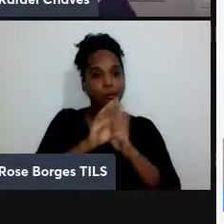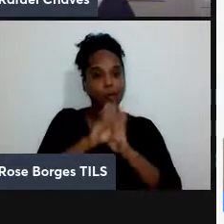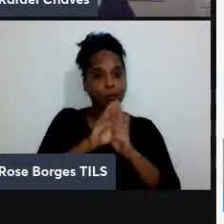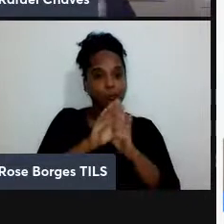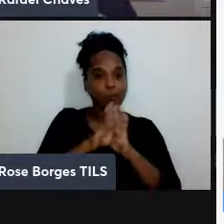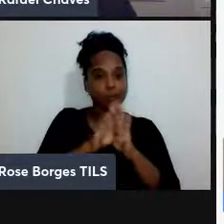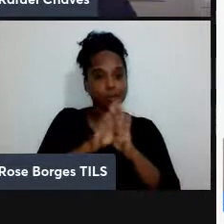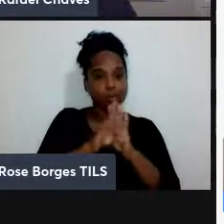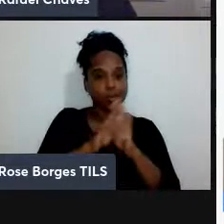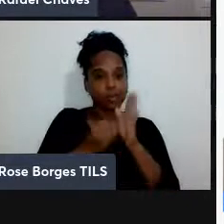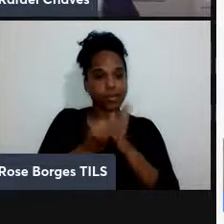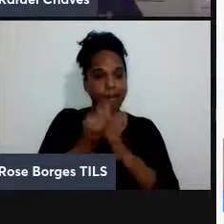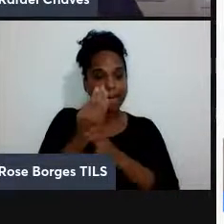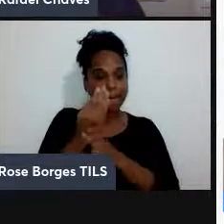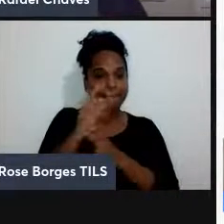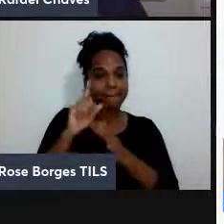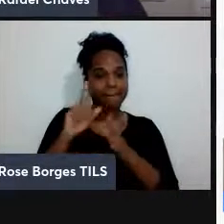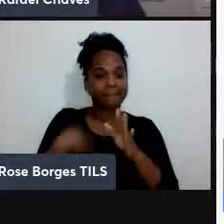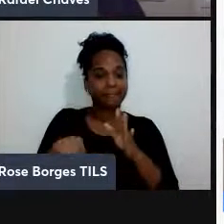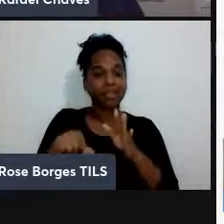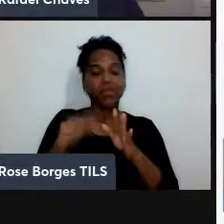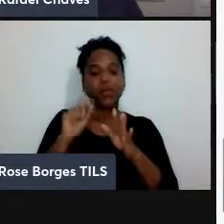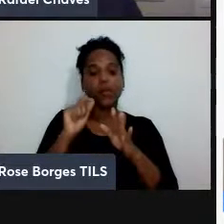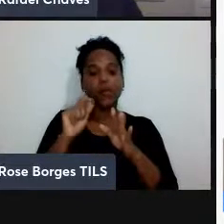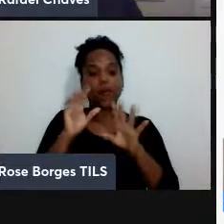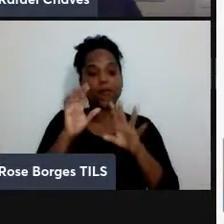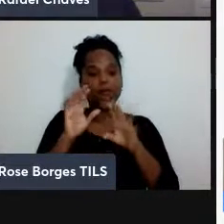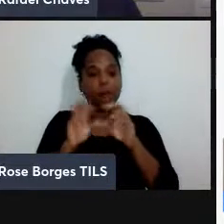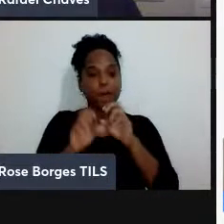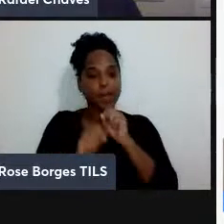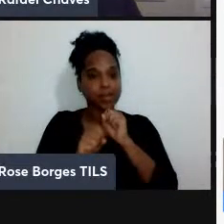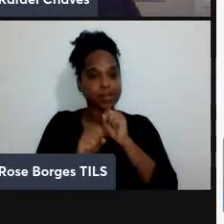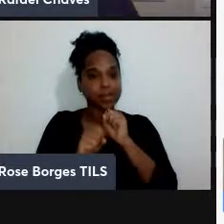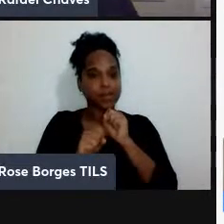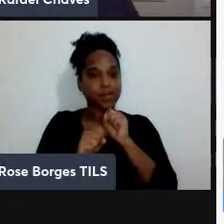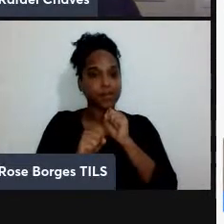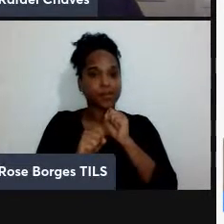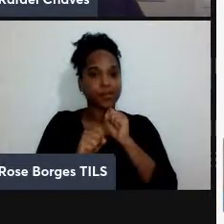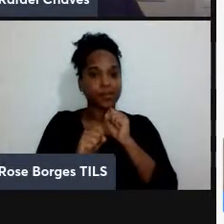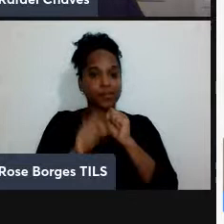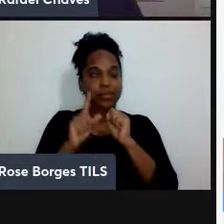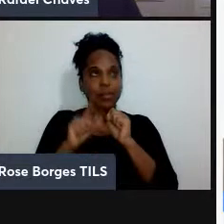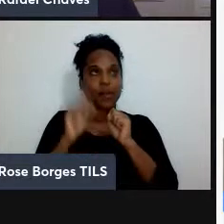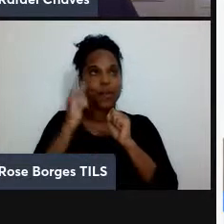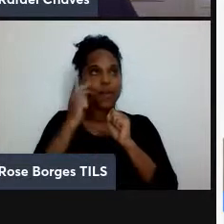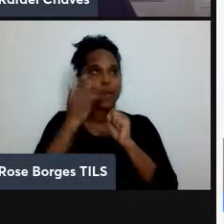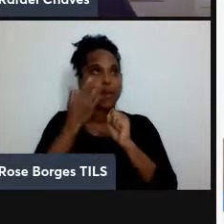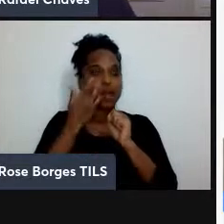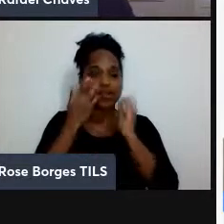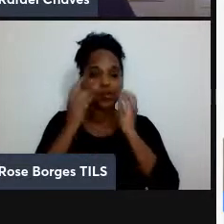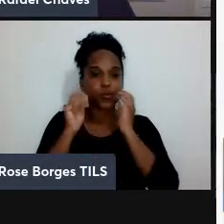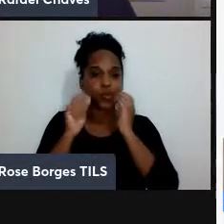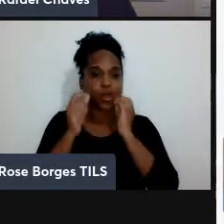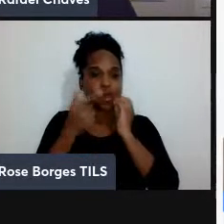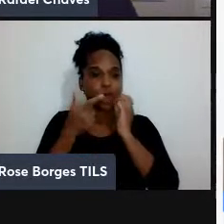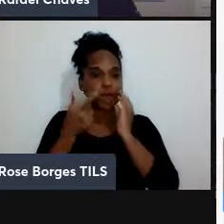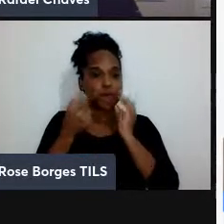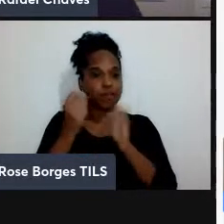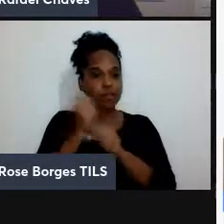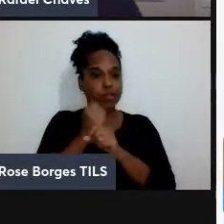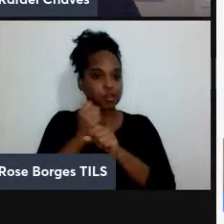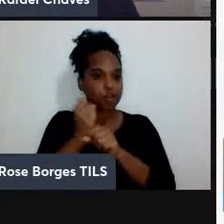quântica então é bizarro pensar isso mas eu diria que até 20 anos atrás nessas comunidades de altas